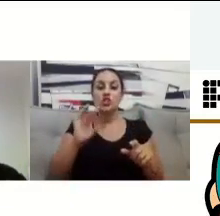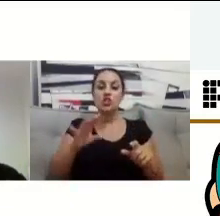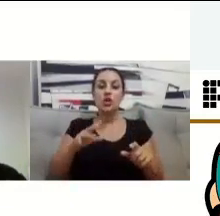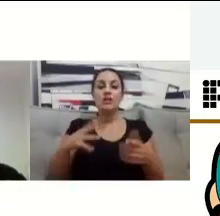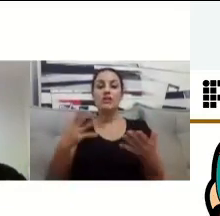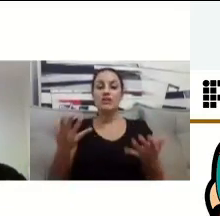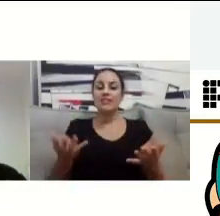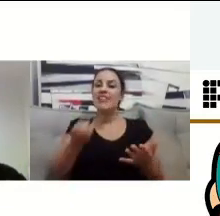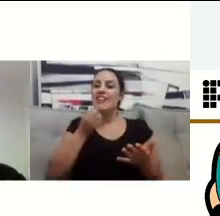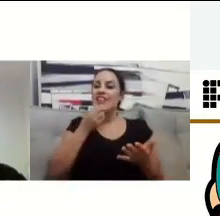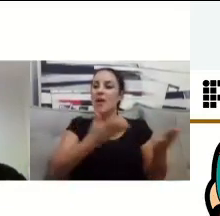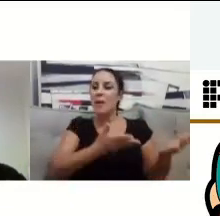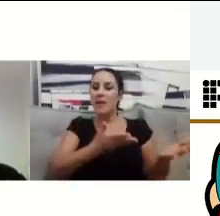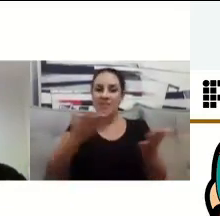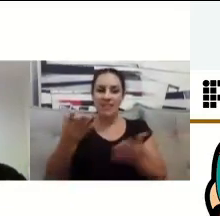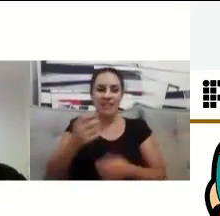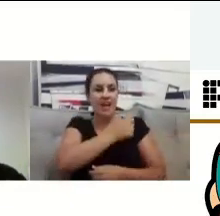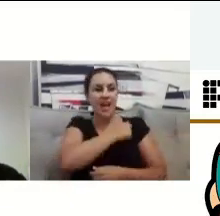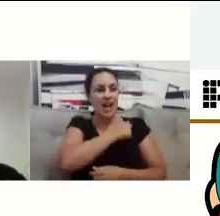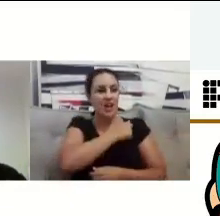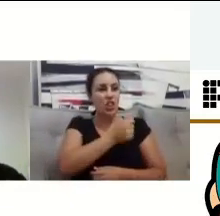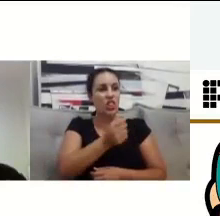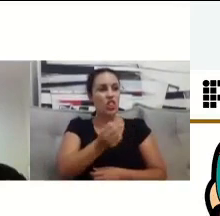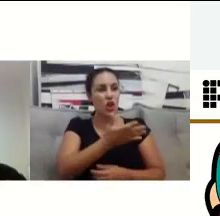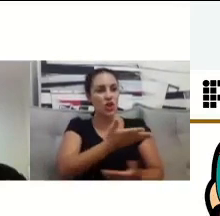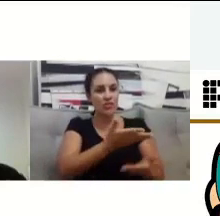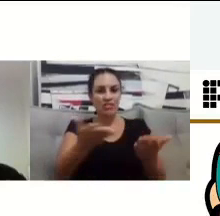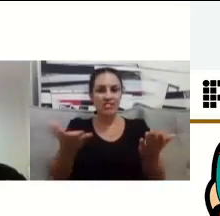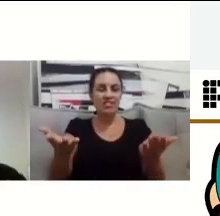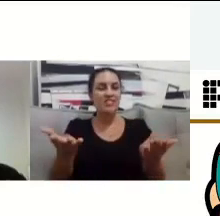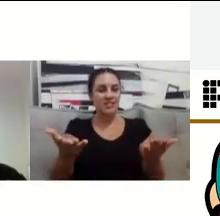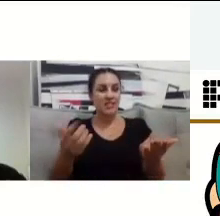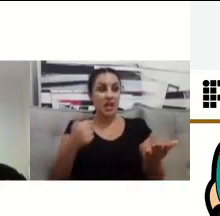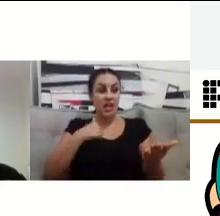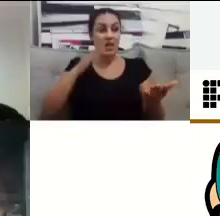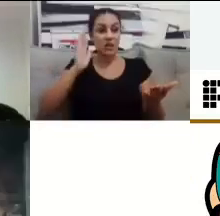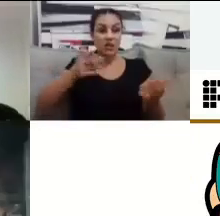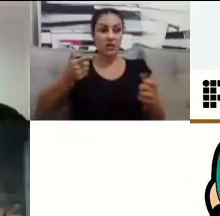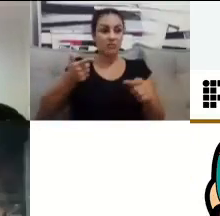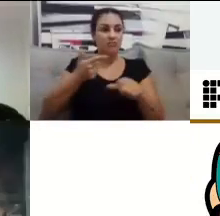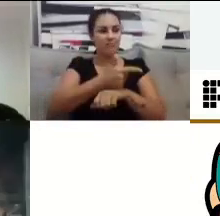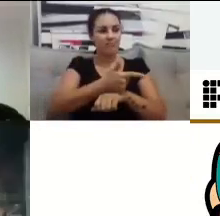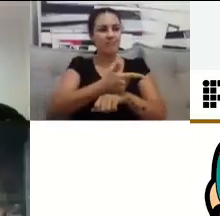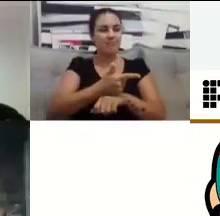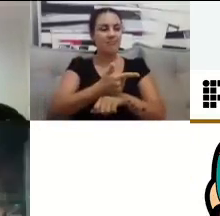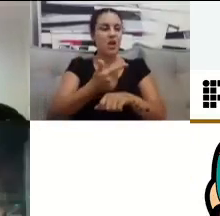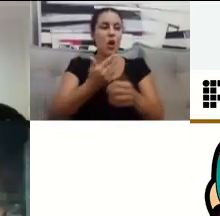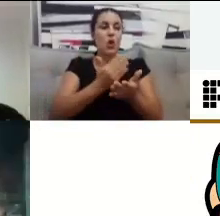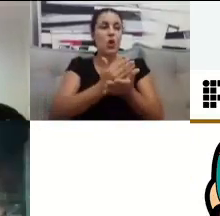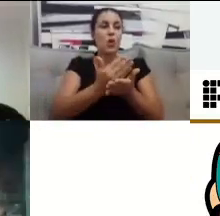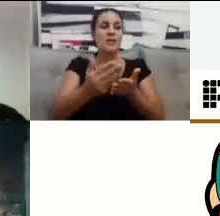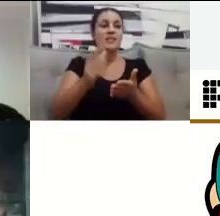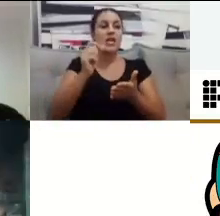de desejar boas-vindas aos alunos que estão entrando. Meu nome é Thalita. Eu sou aluna do segundo período. Então, eu entrei no período